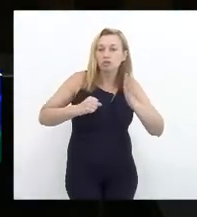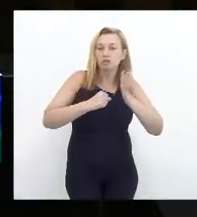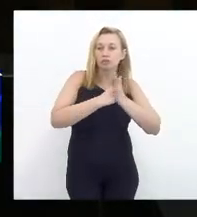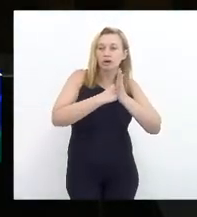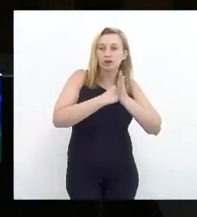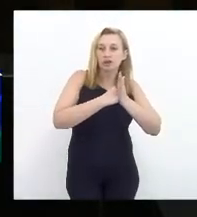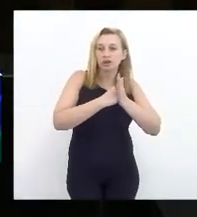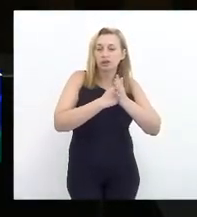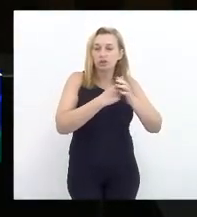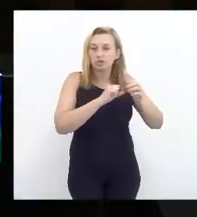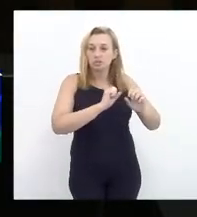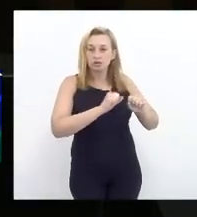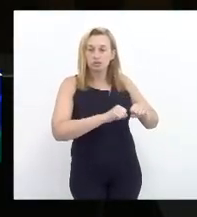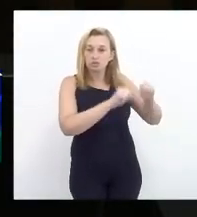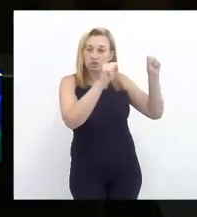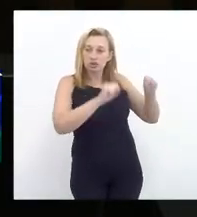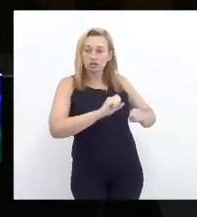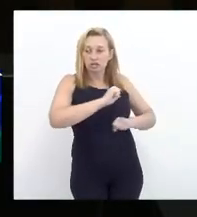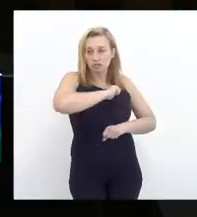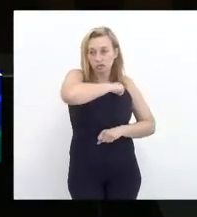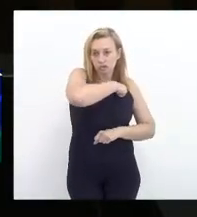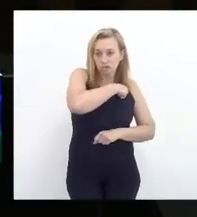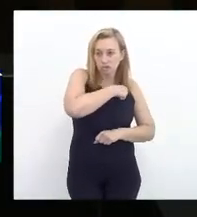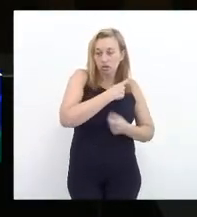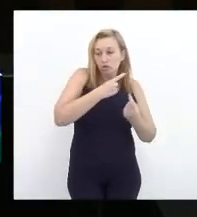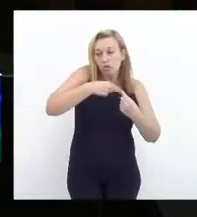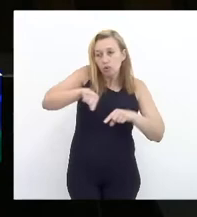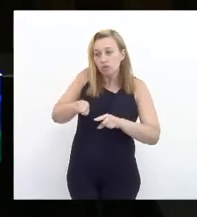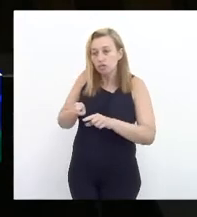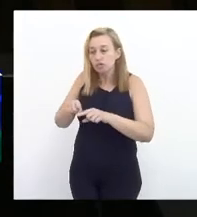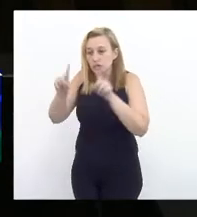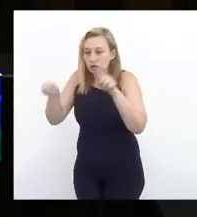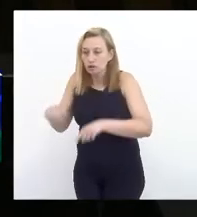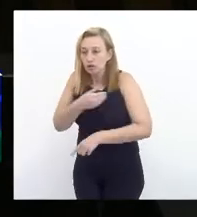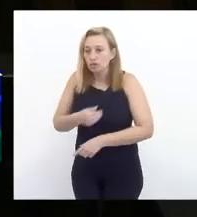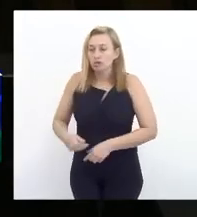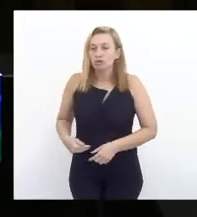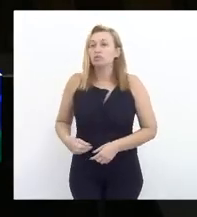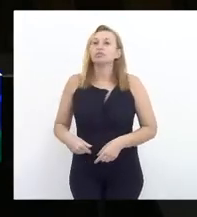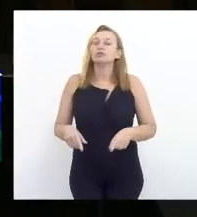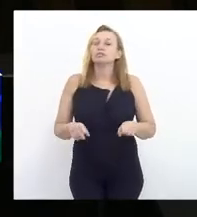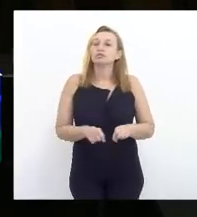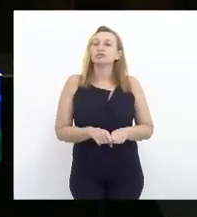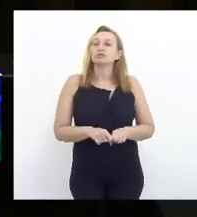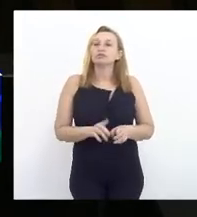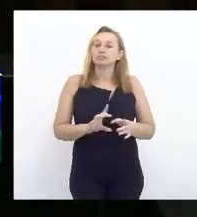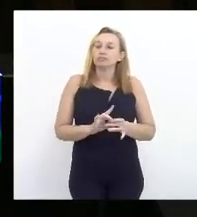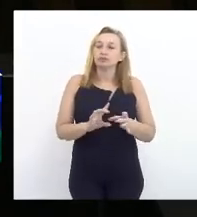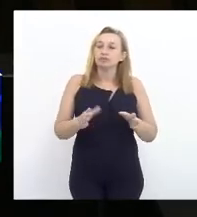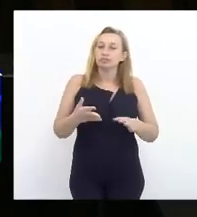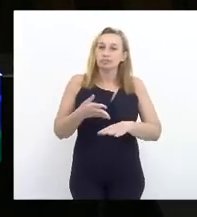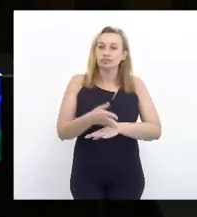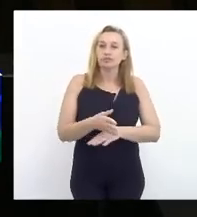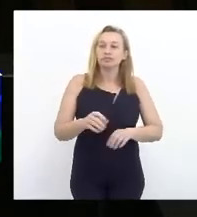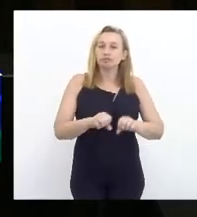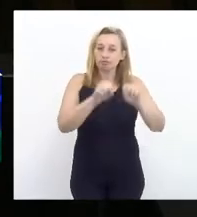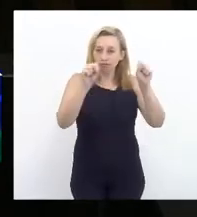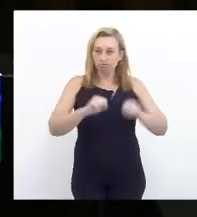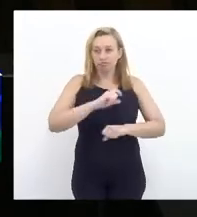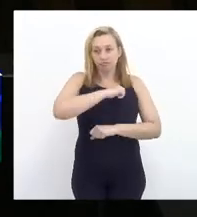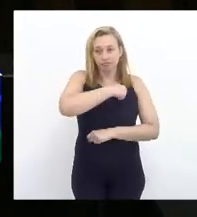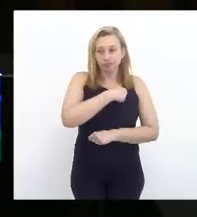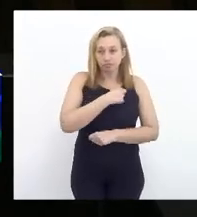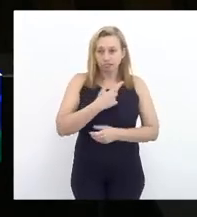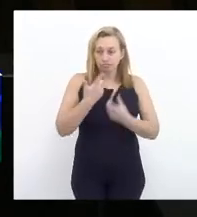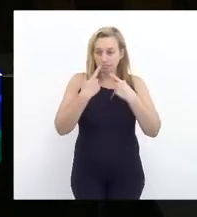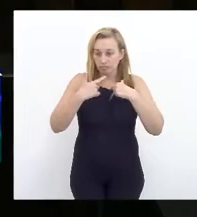do regime contra o funcionalismo público, sem, entretanto, deixar de participar no regime. Eu, numa